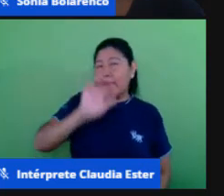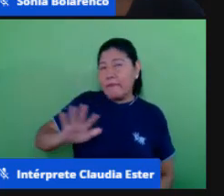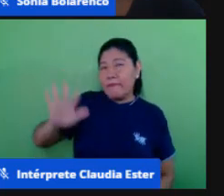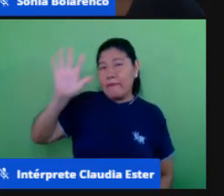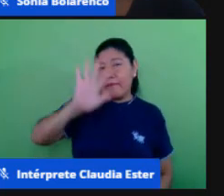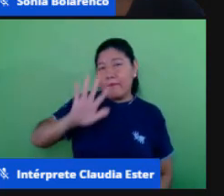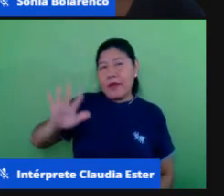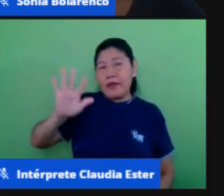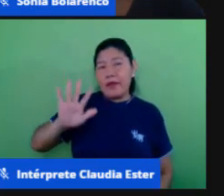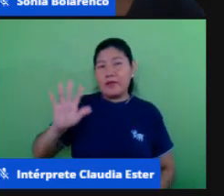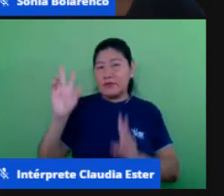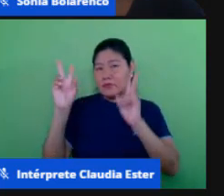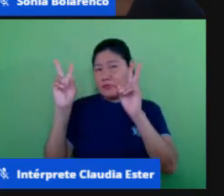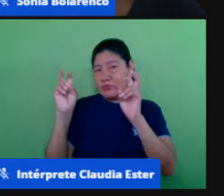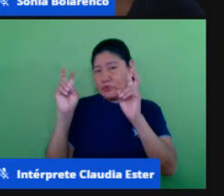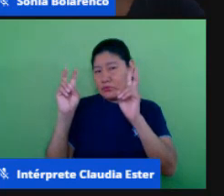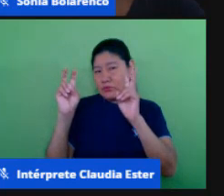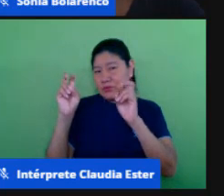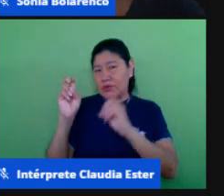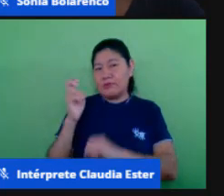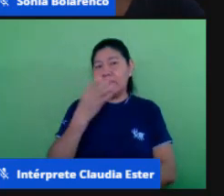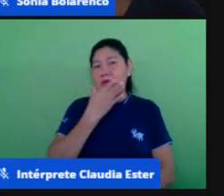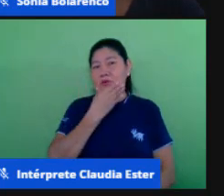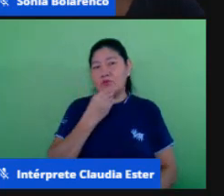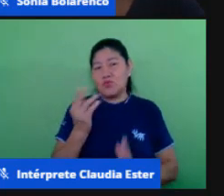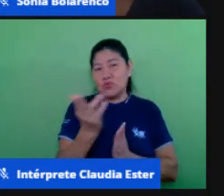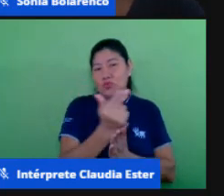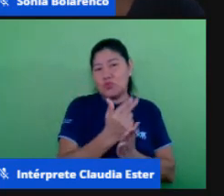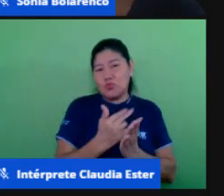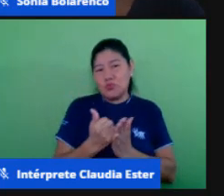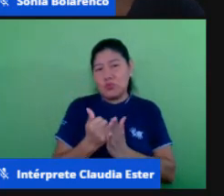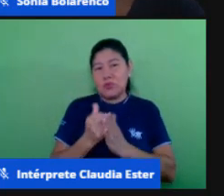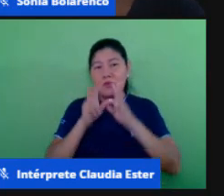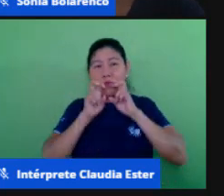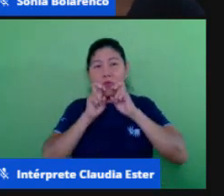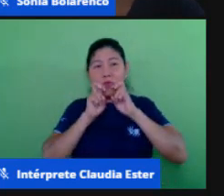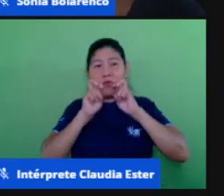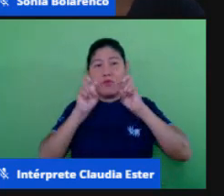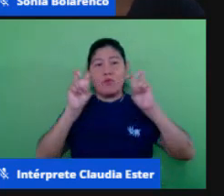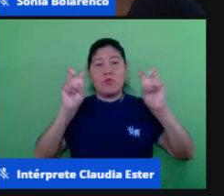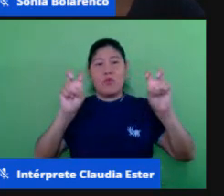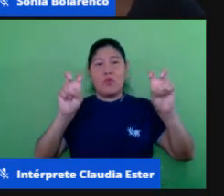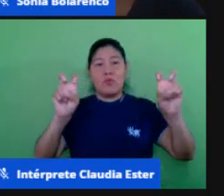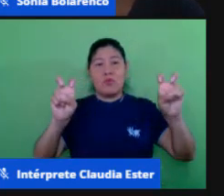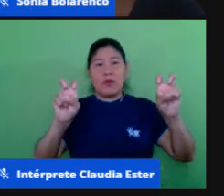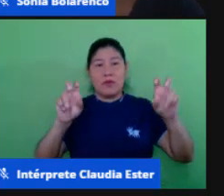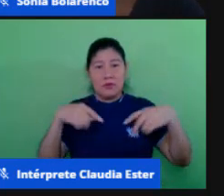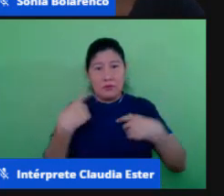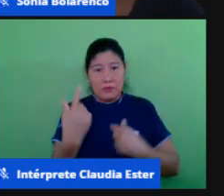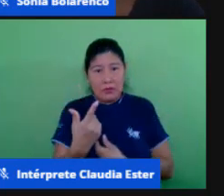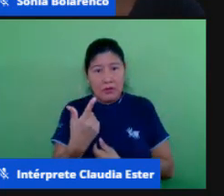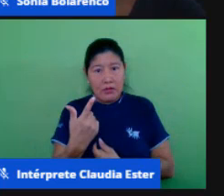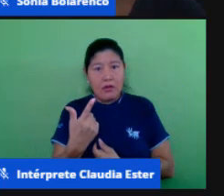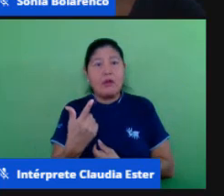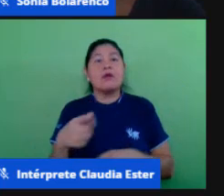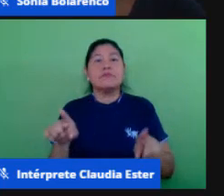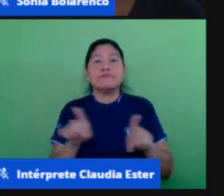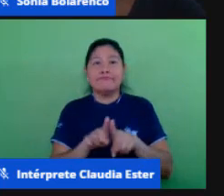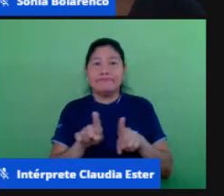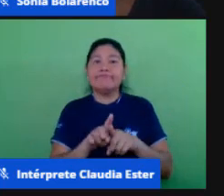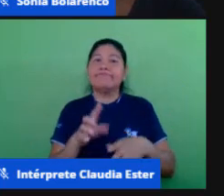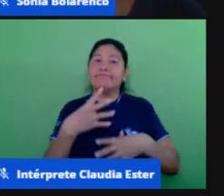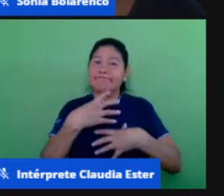o grito do Eduardo Mante né nós professores todos já passamos por isso ou ainda